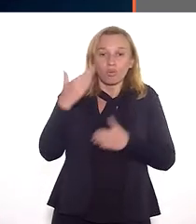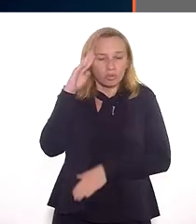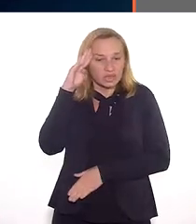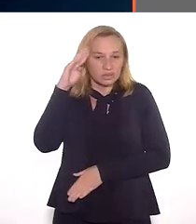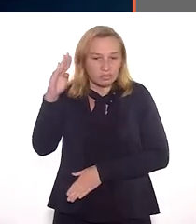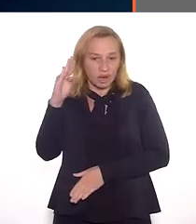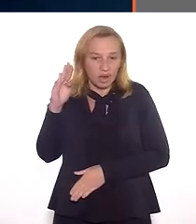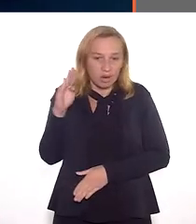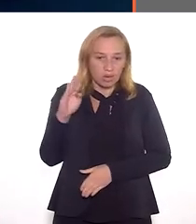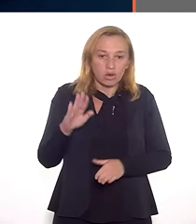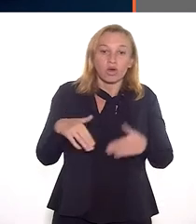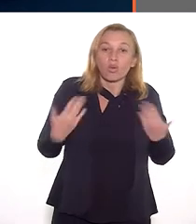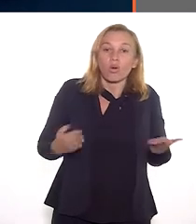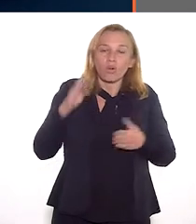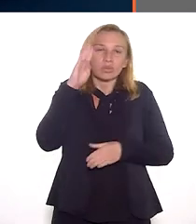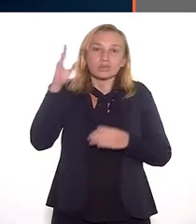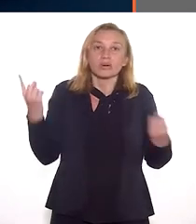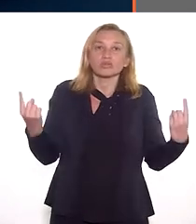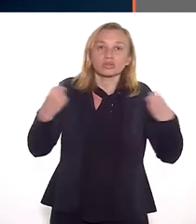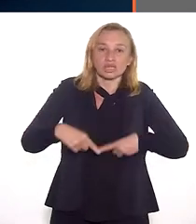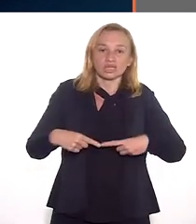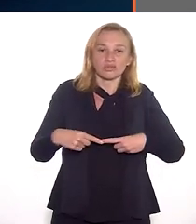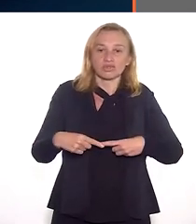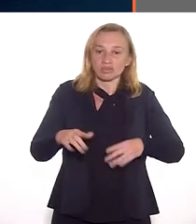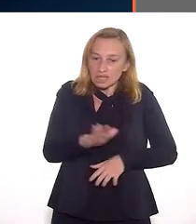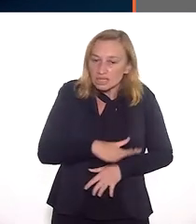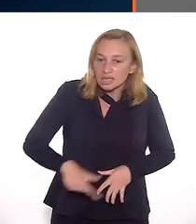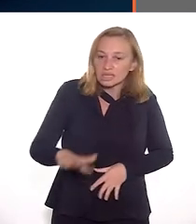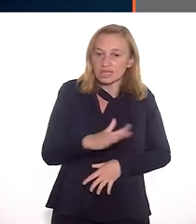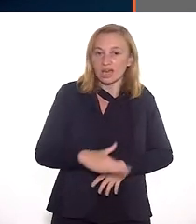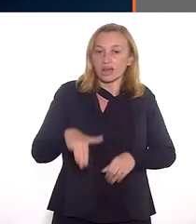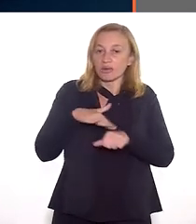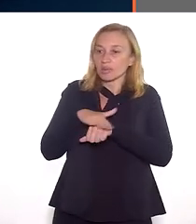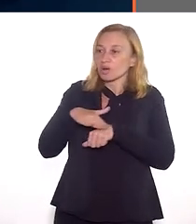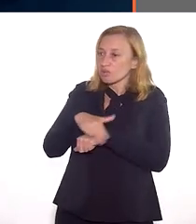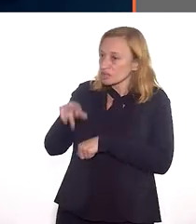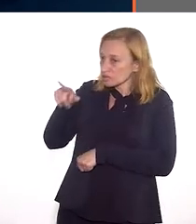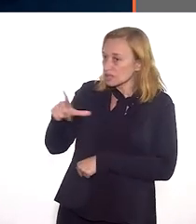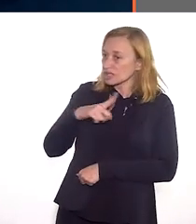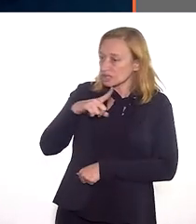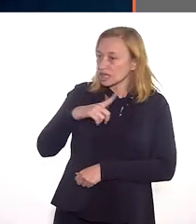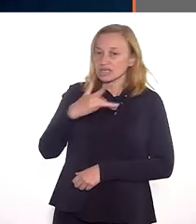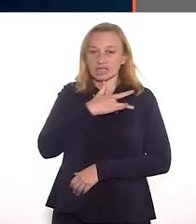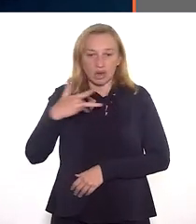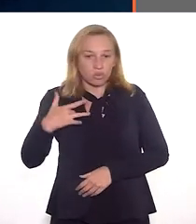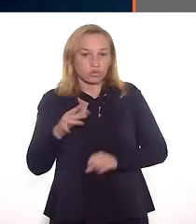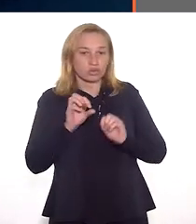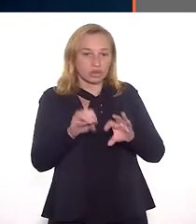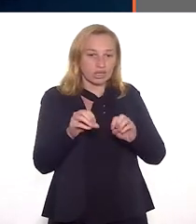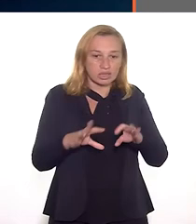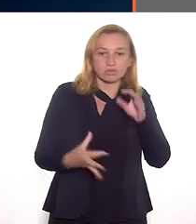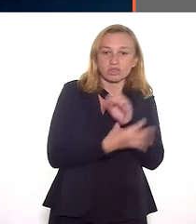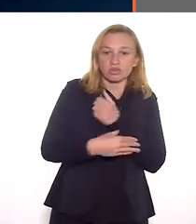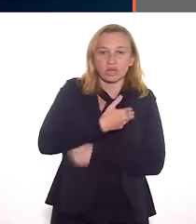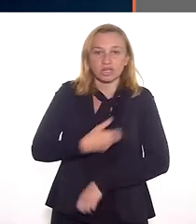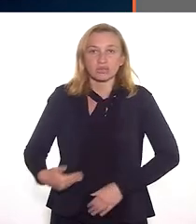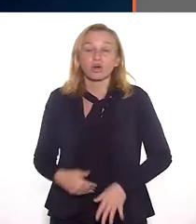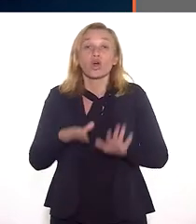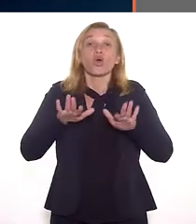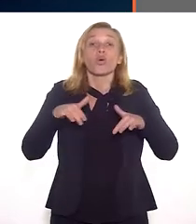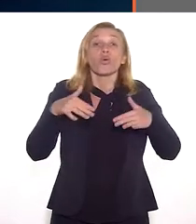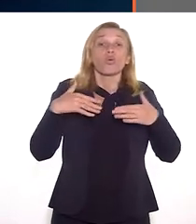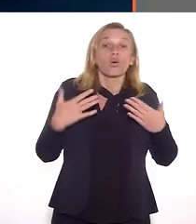sobre quais são as principais demandas. Qual você acha que o principal desafio nessas áreas, pela conversa que você teve, a saúde, educação, a segurança